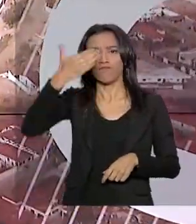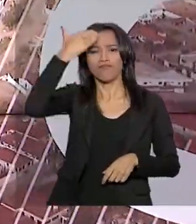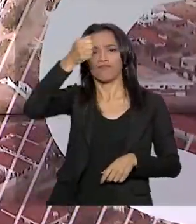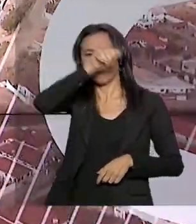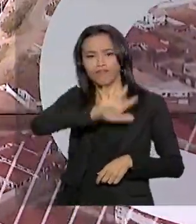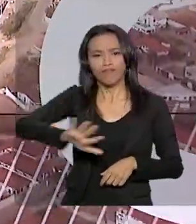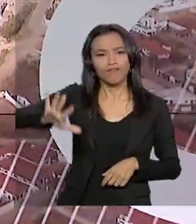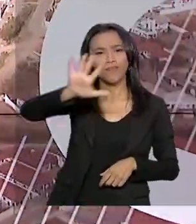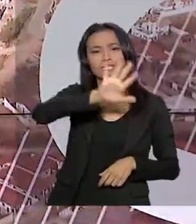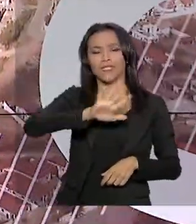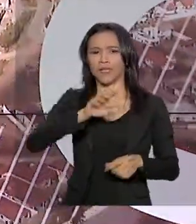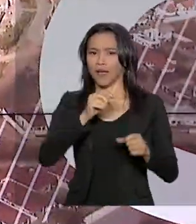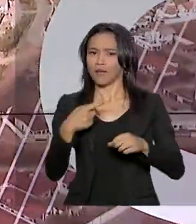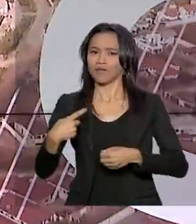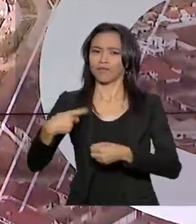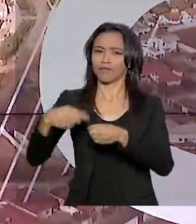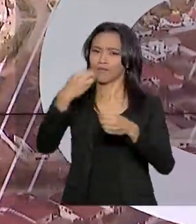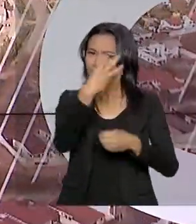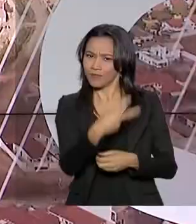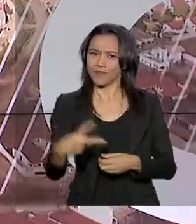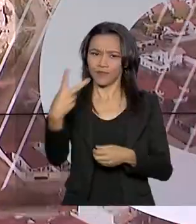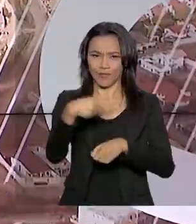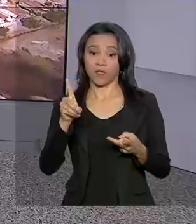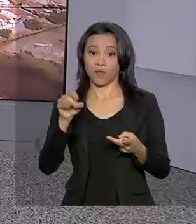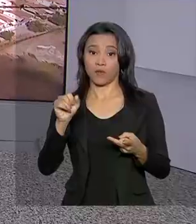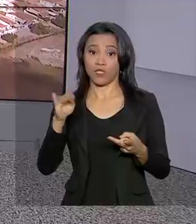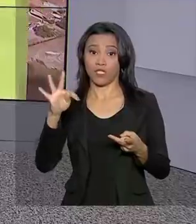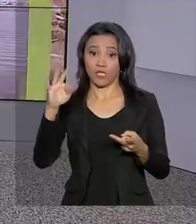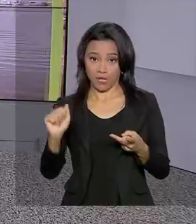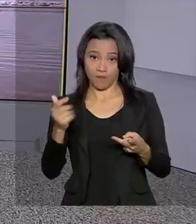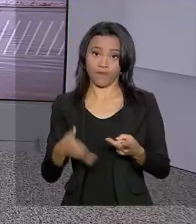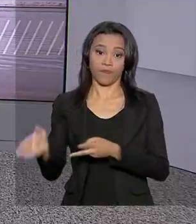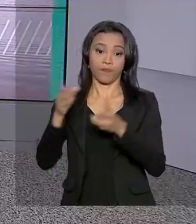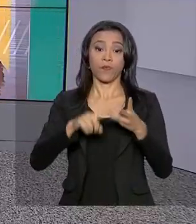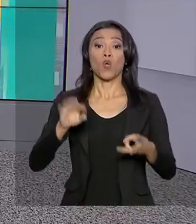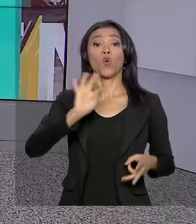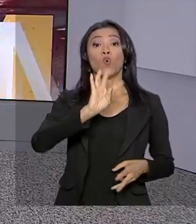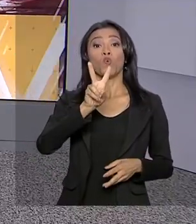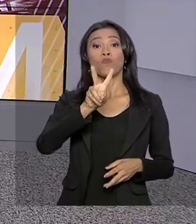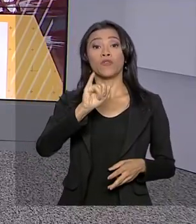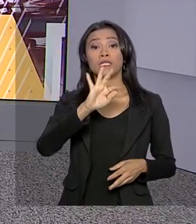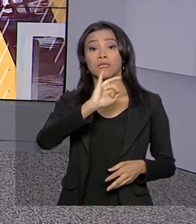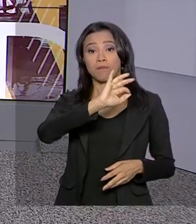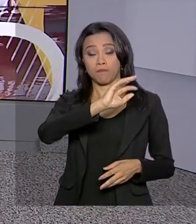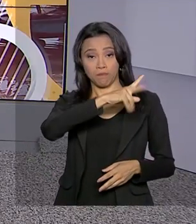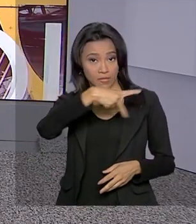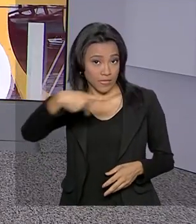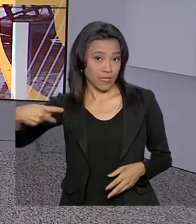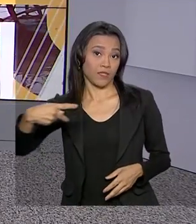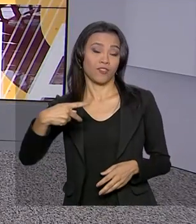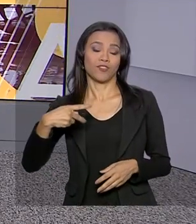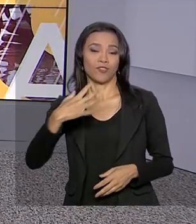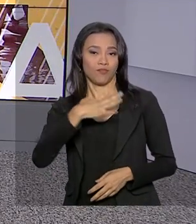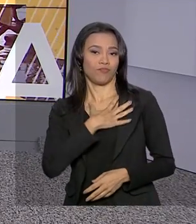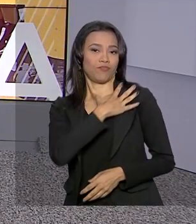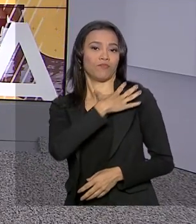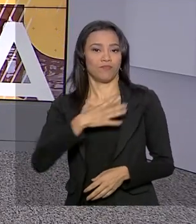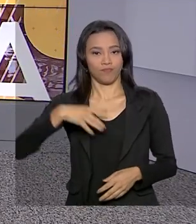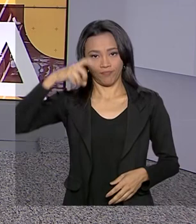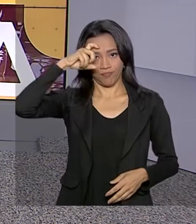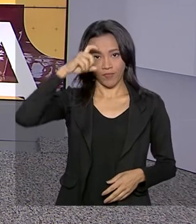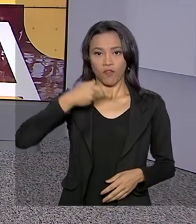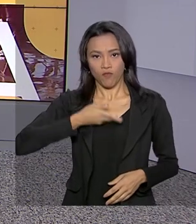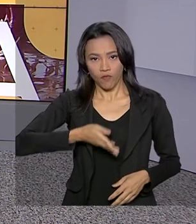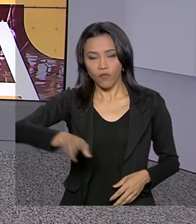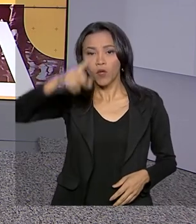visitar os Emirados Árabes, Catar e Arábia Saudita. A Milton Mourão está em Lima, no Peru. Na agenda, um acordo com a Marinha